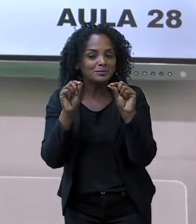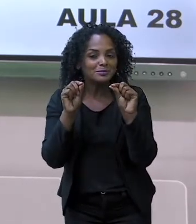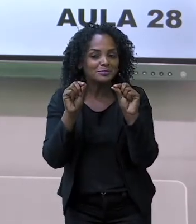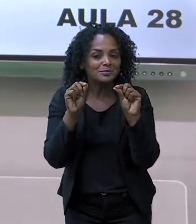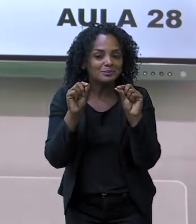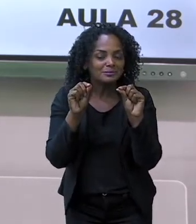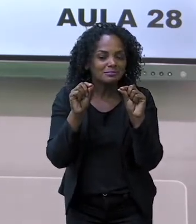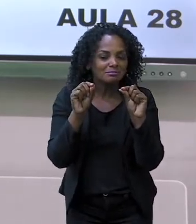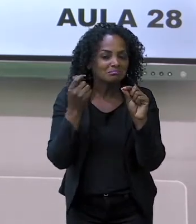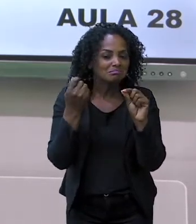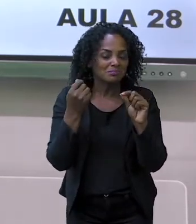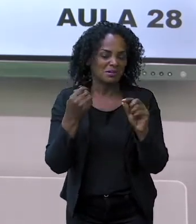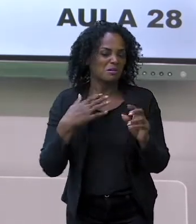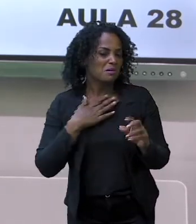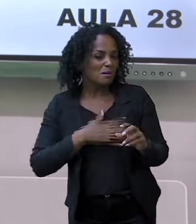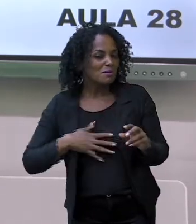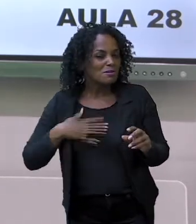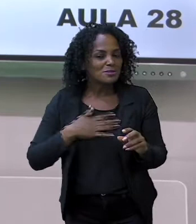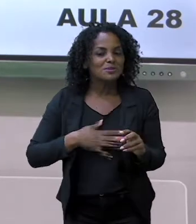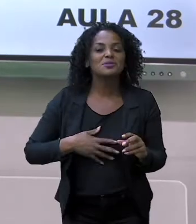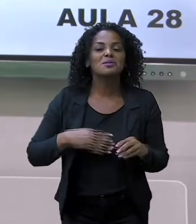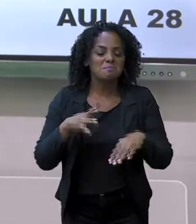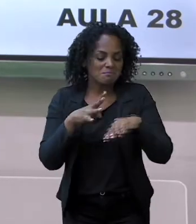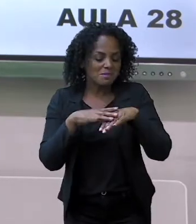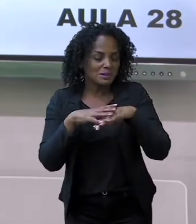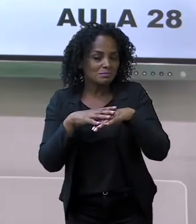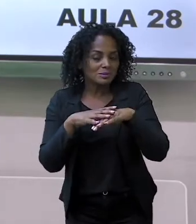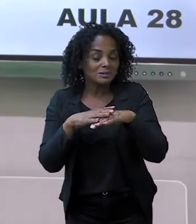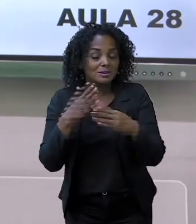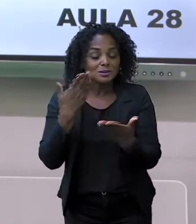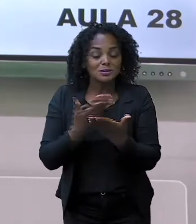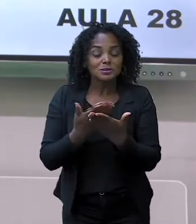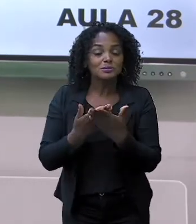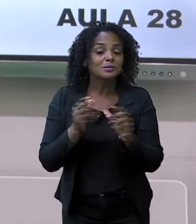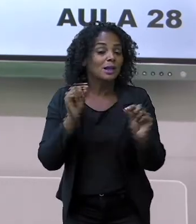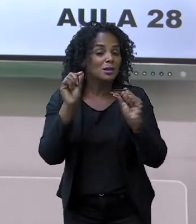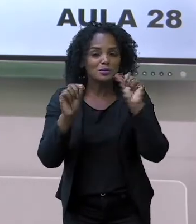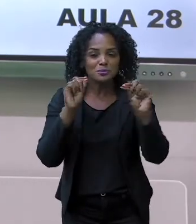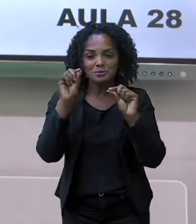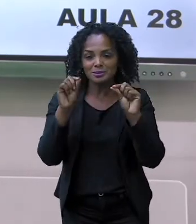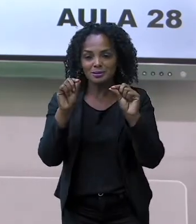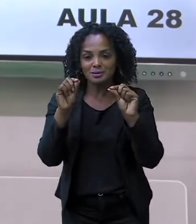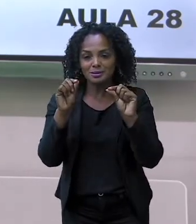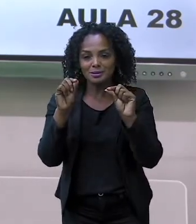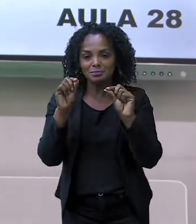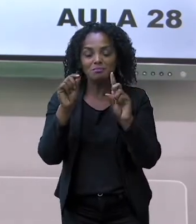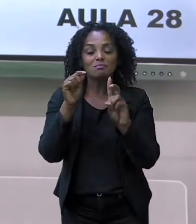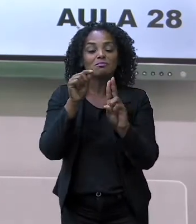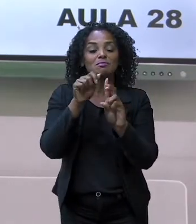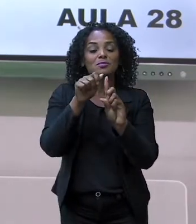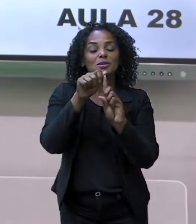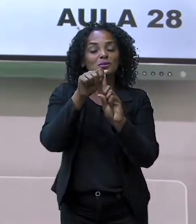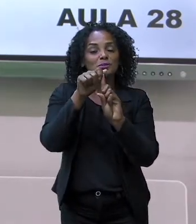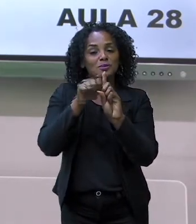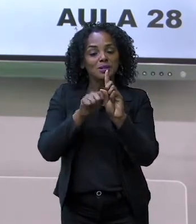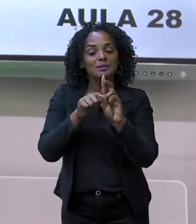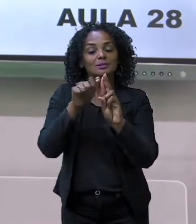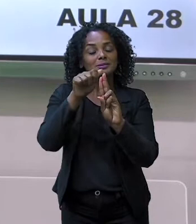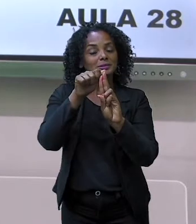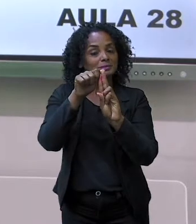é muito bom. Sabe o que queremos trabalhar hoje na matemática? Unidades e